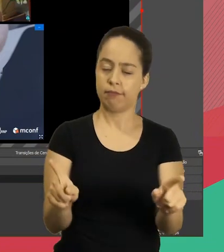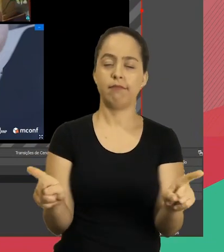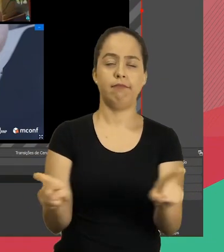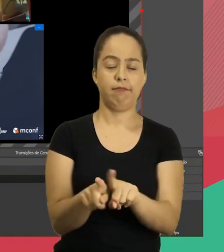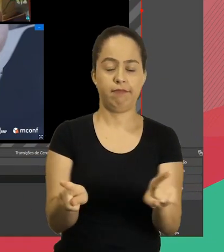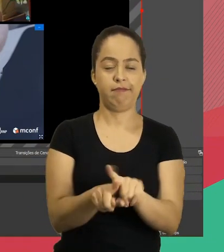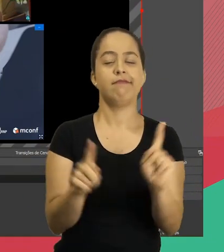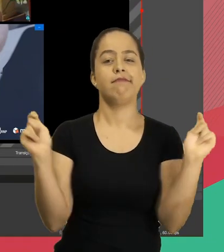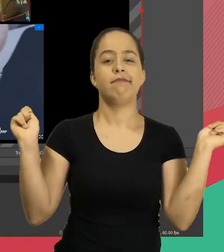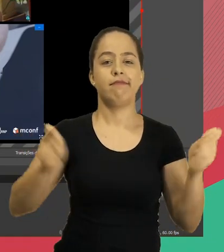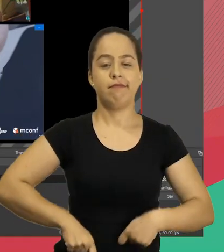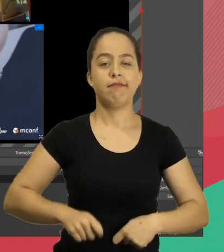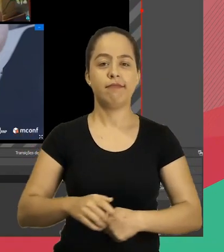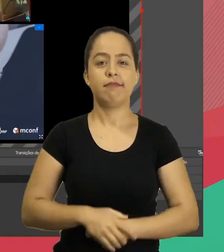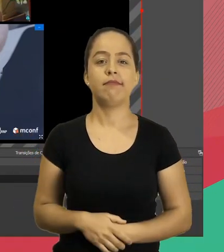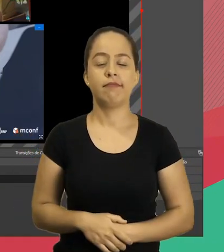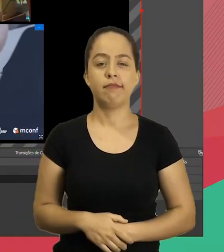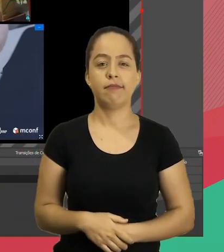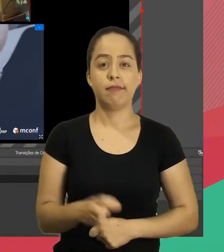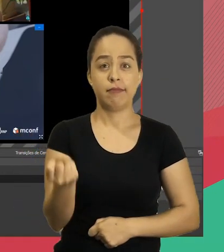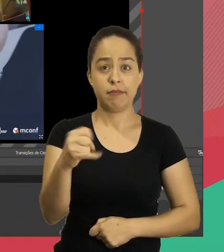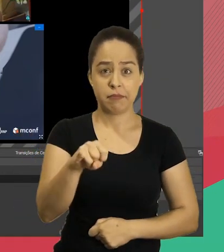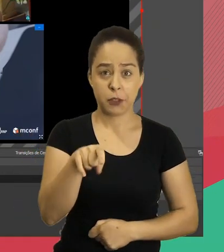Mas eu posso fazer diferente também.